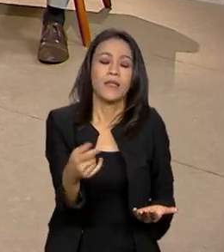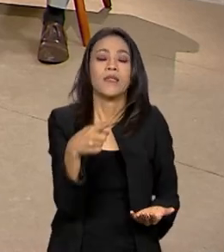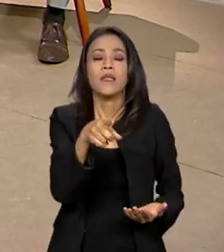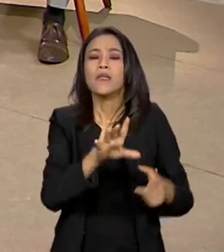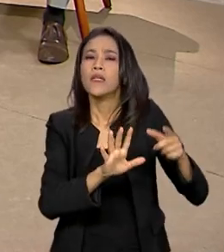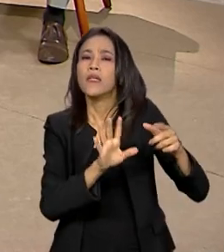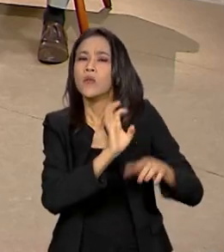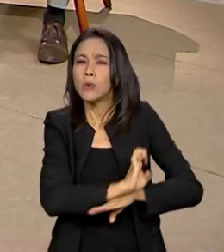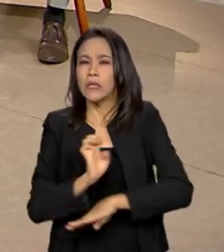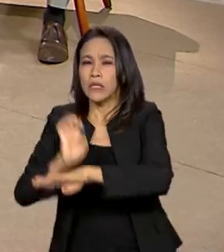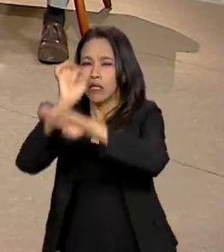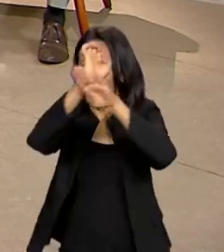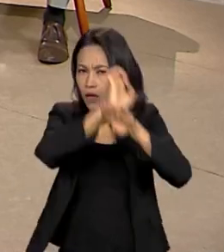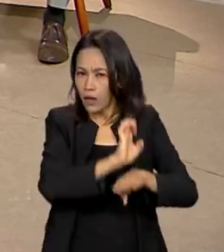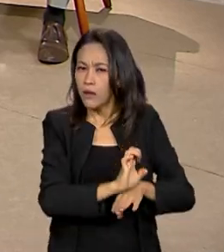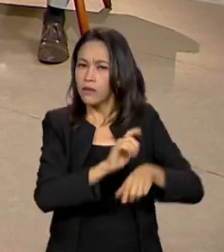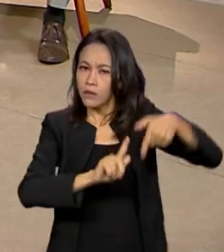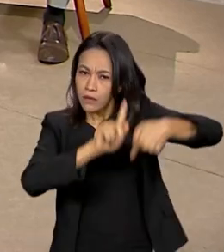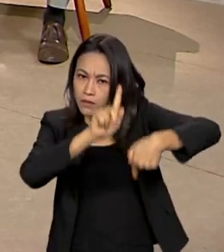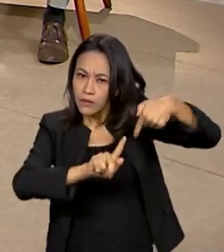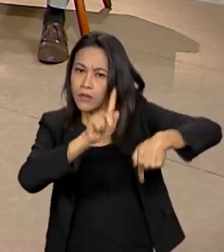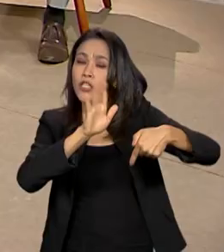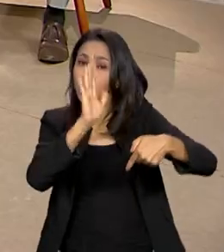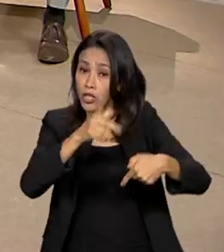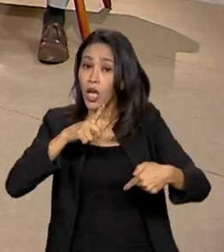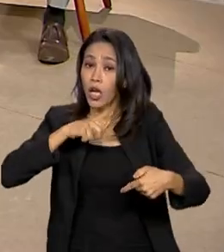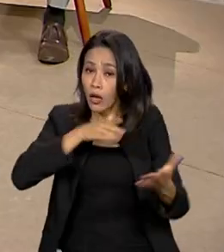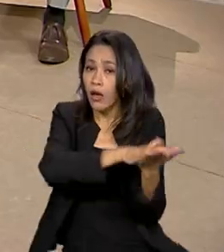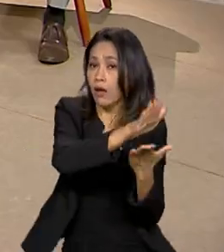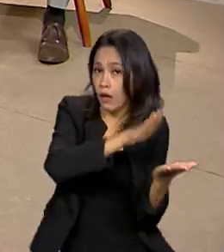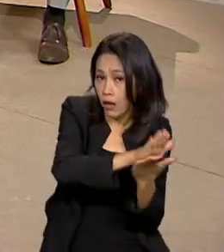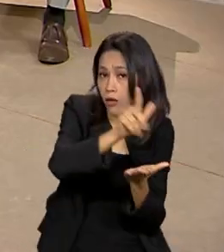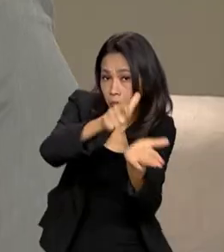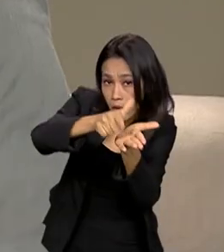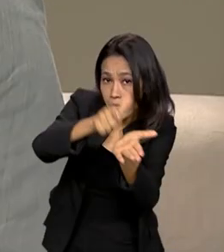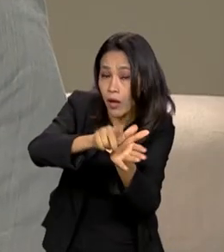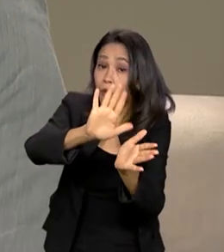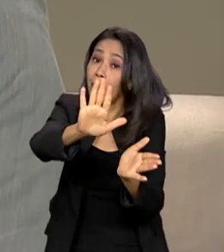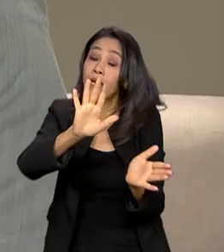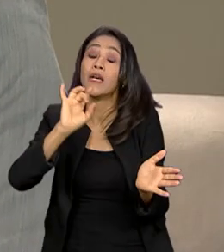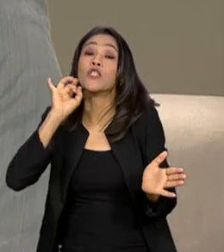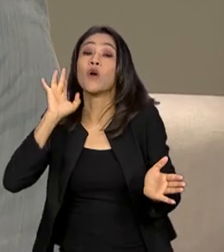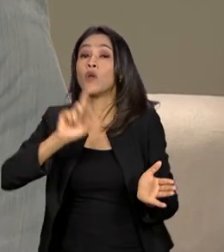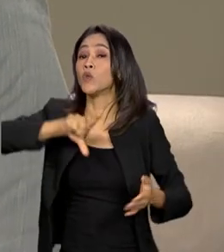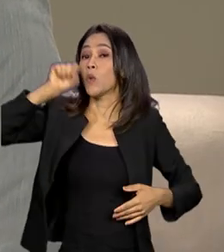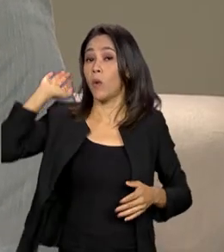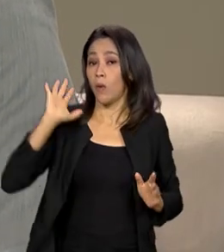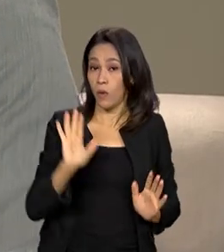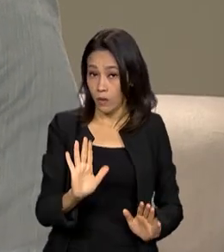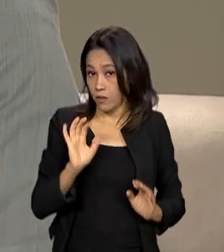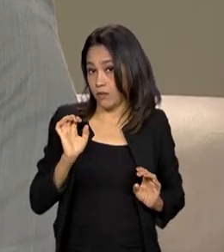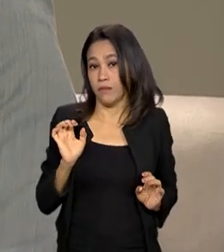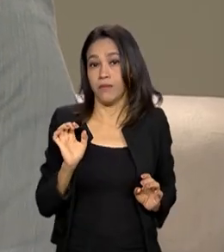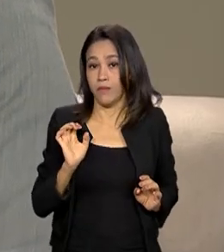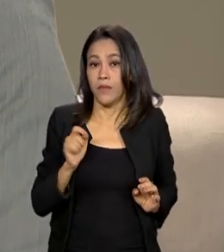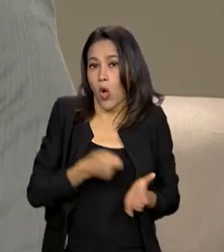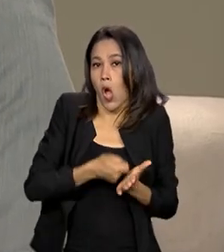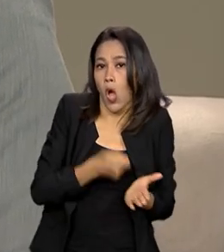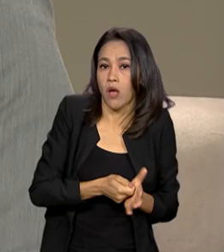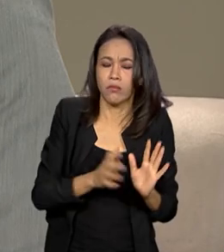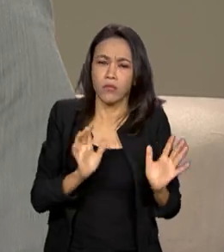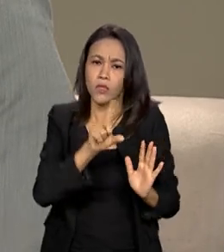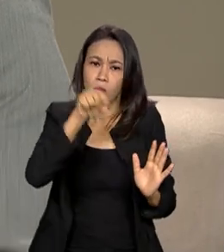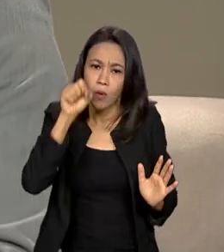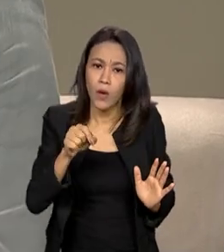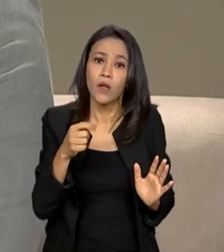até confeccionam o físico, mas como uma alternativa, como uma opção. Como alternativa. Hoje é exatamente uma opção, né? À medida